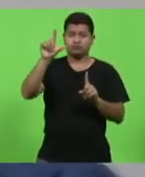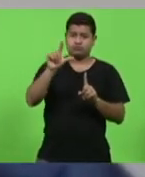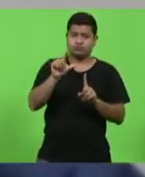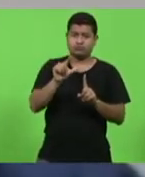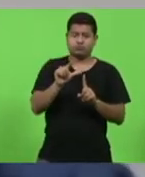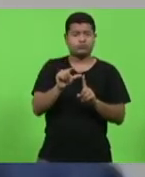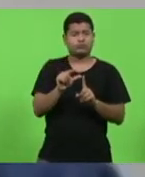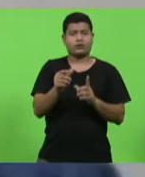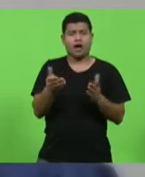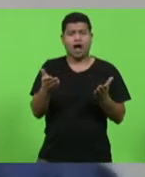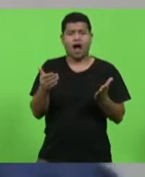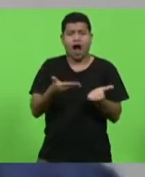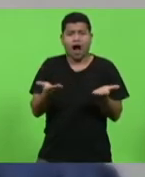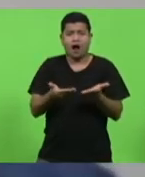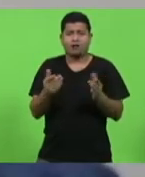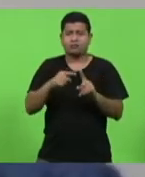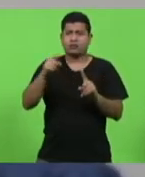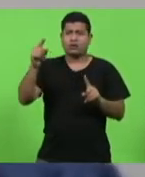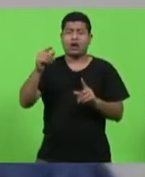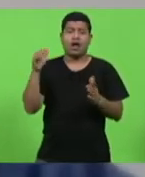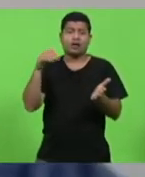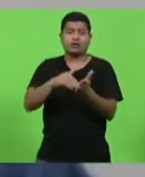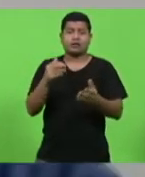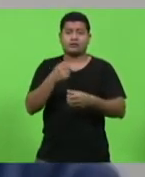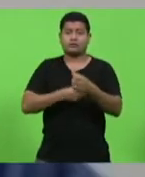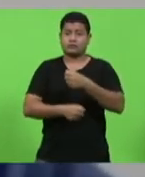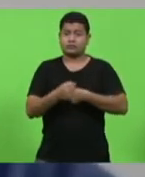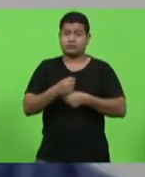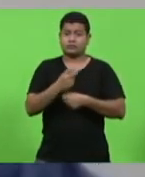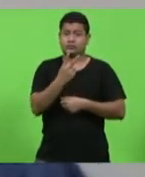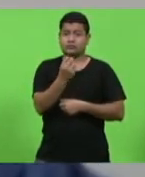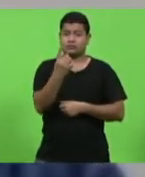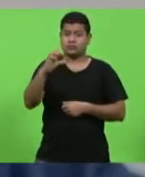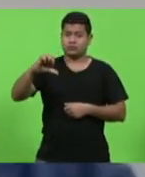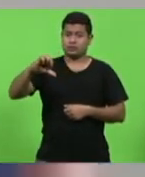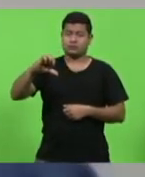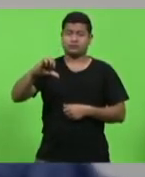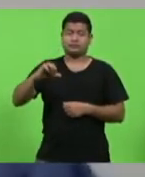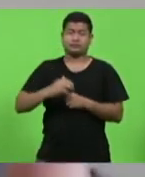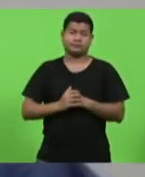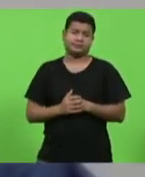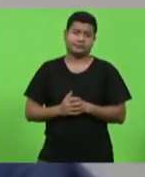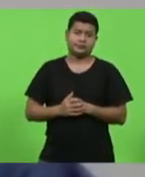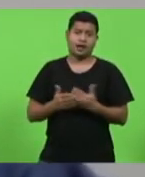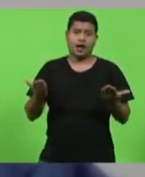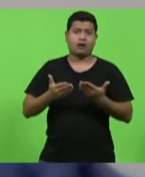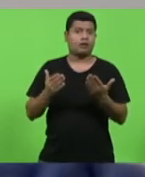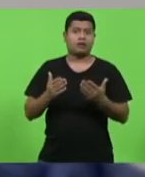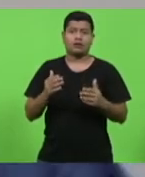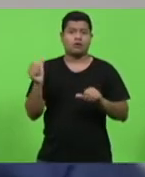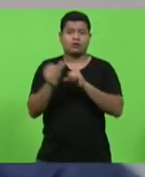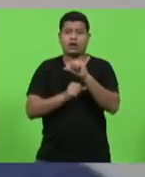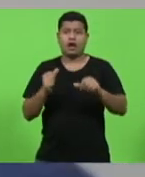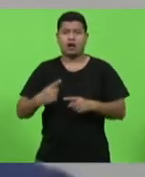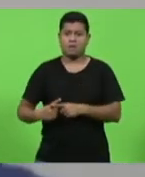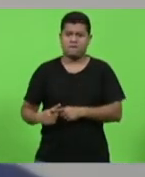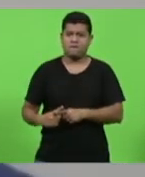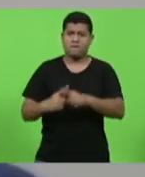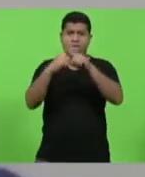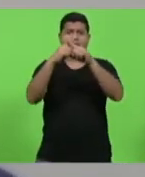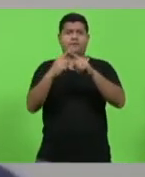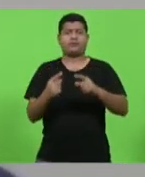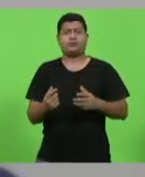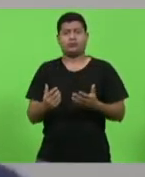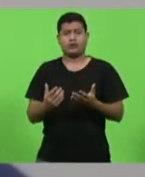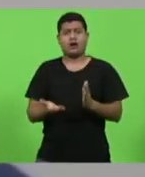até 2019 e que hoje ele tem se multiplicado drasticamente em